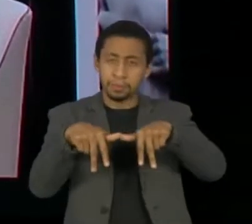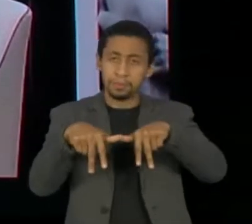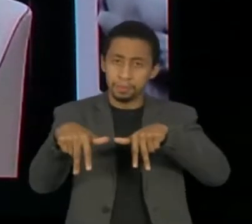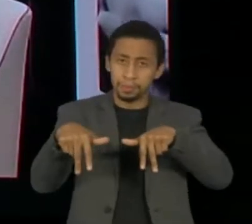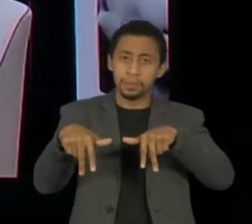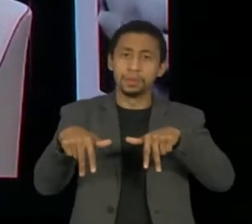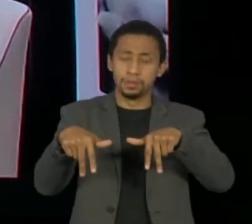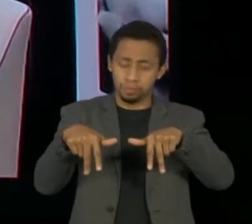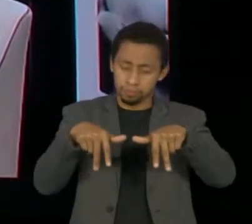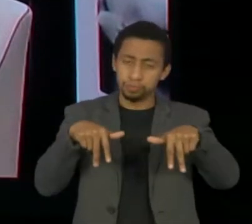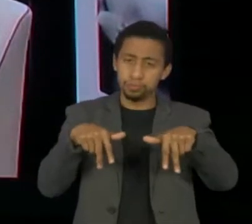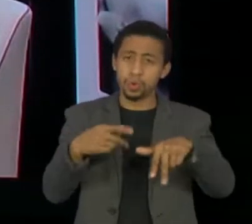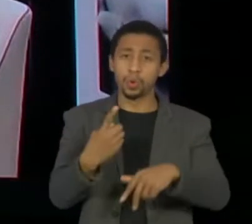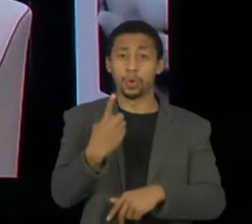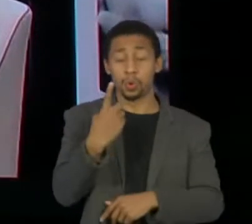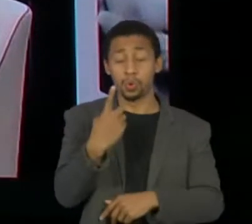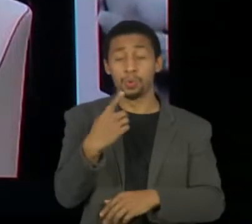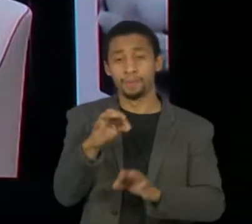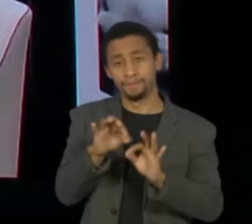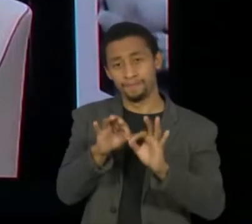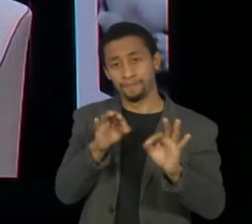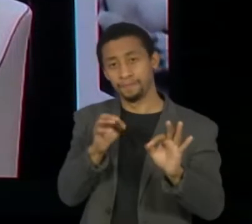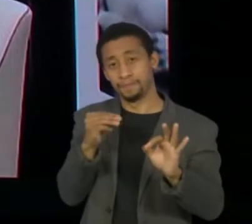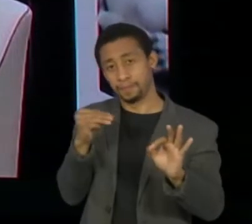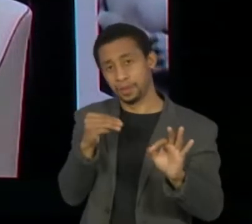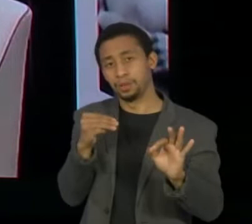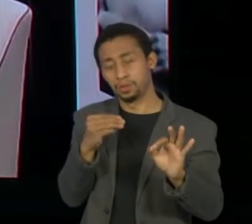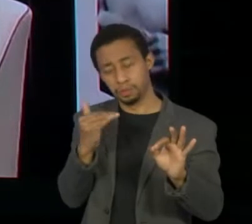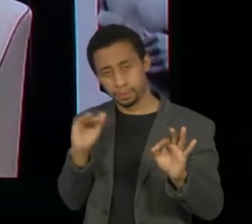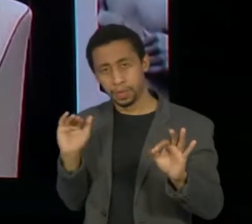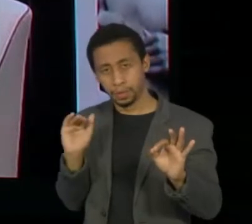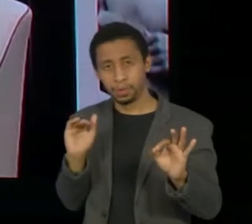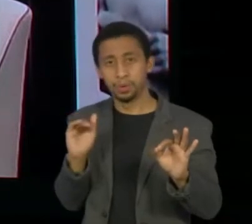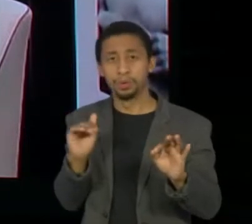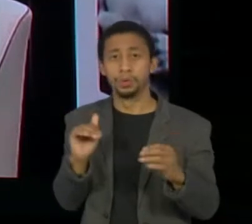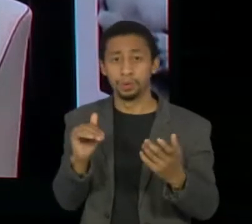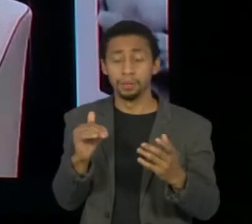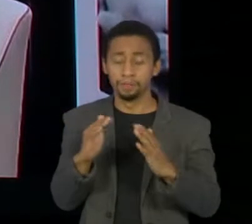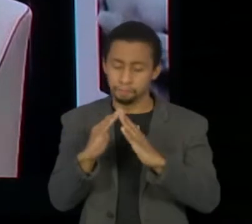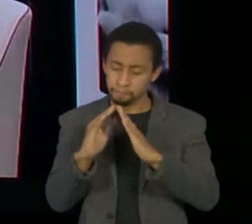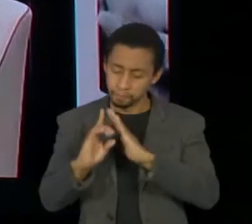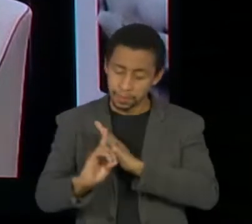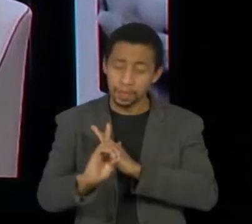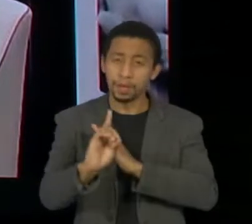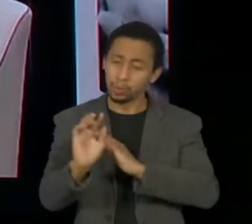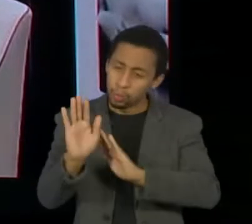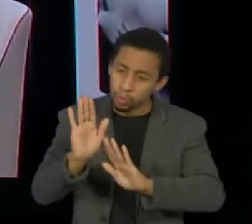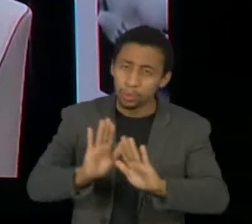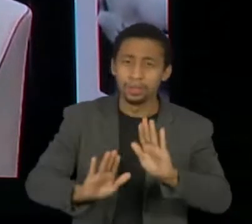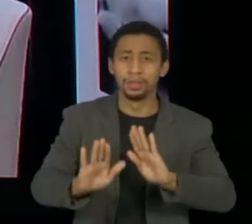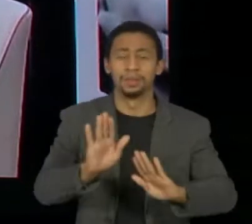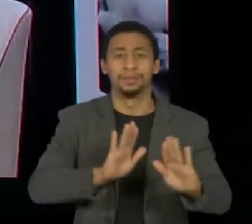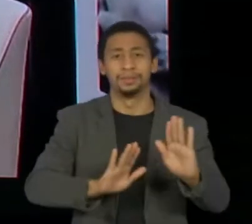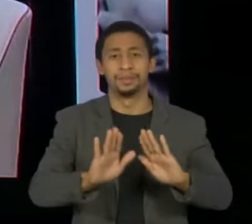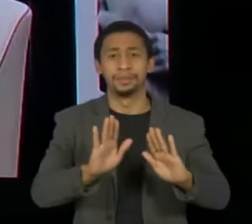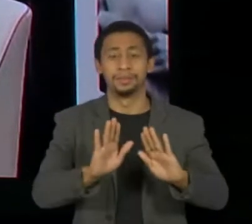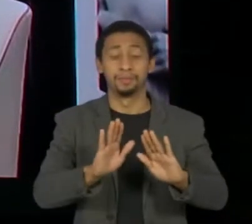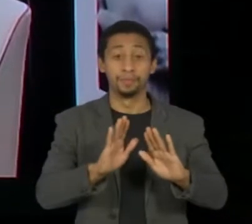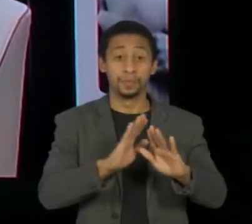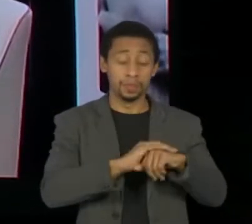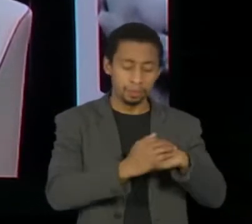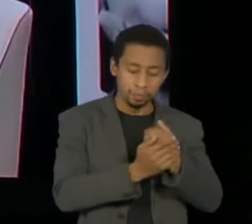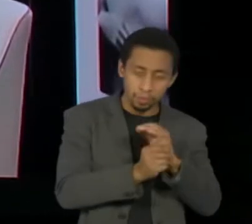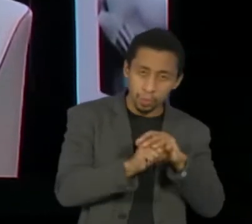de um metro e meio para outra ou outras pessoas ao saírem das suas casas, tenham cuidado na higiene pessoal,